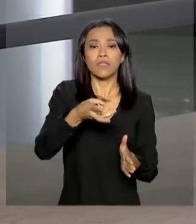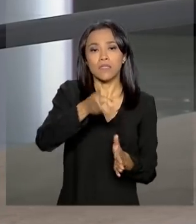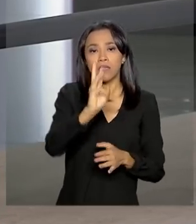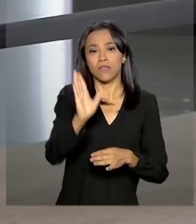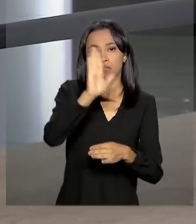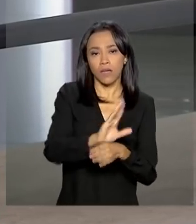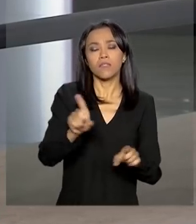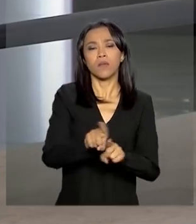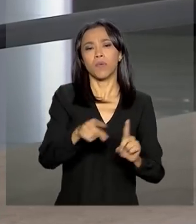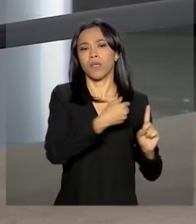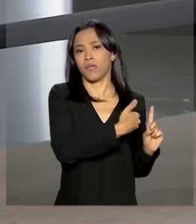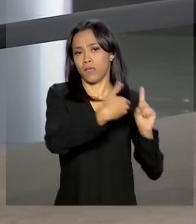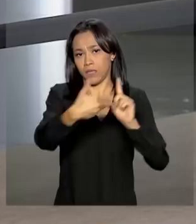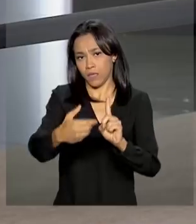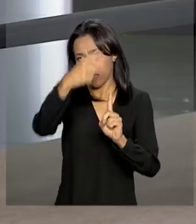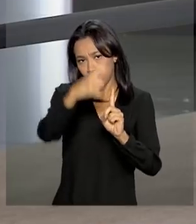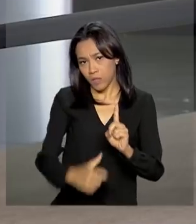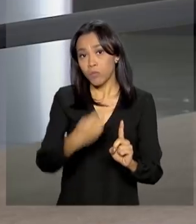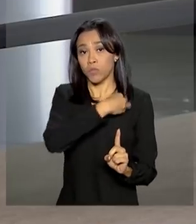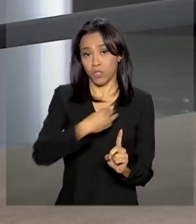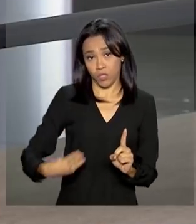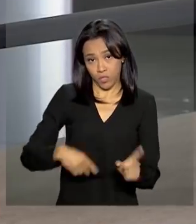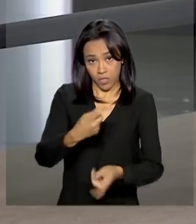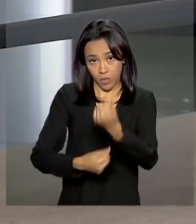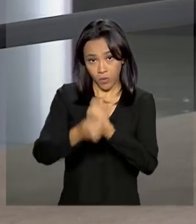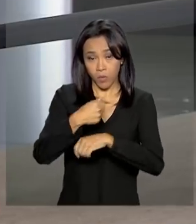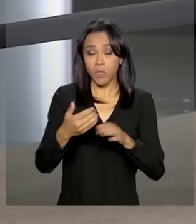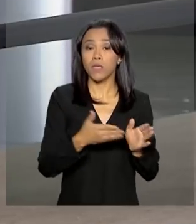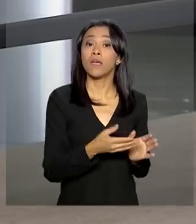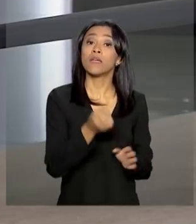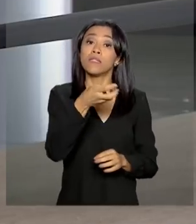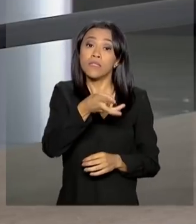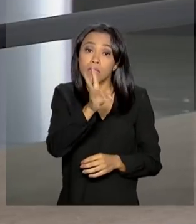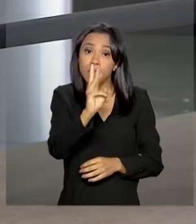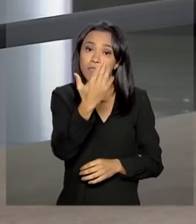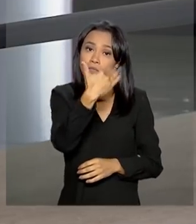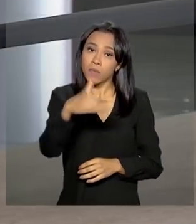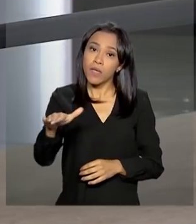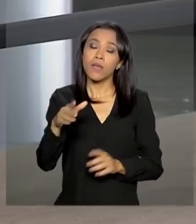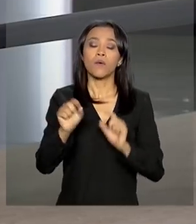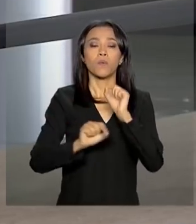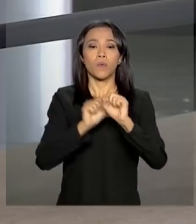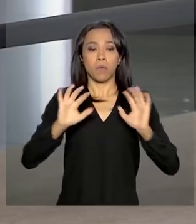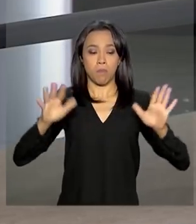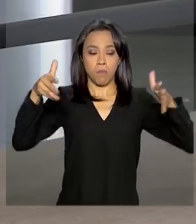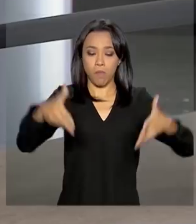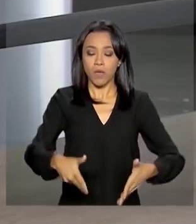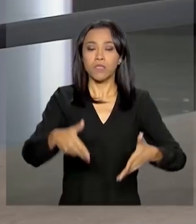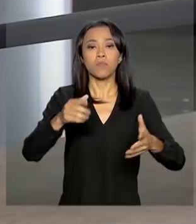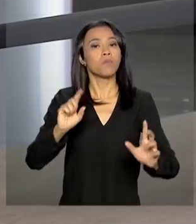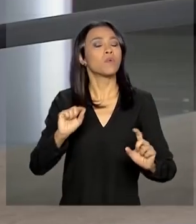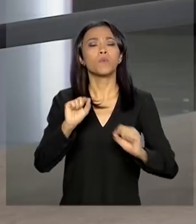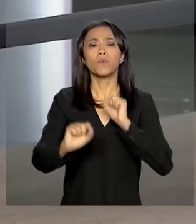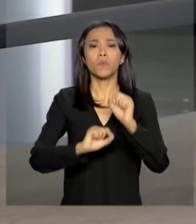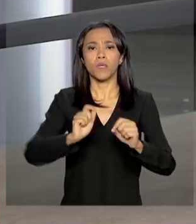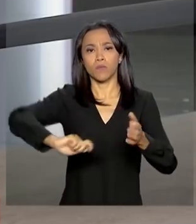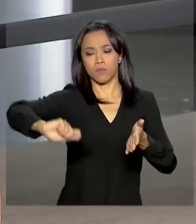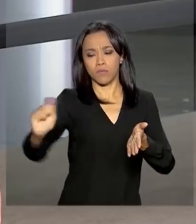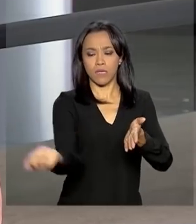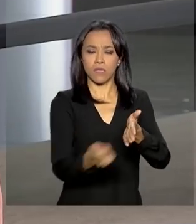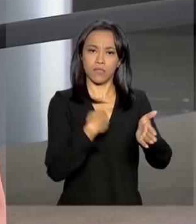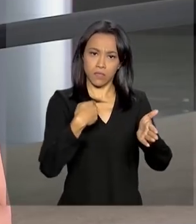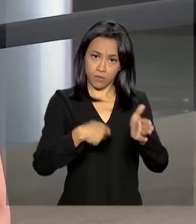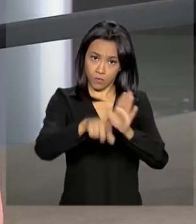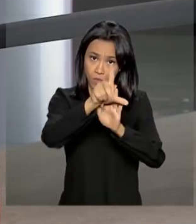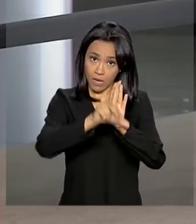ministro da Economia, Paulo Guedes. E às três e meia, ele participa da solenidade de sanção da lei do cadastro